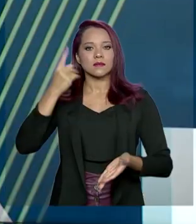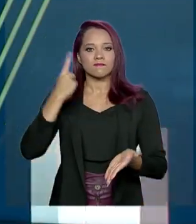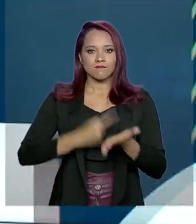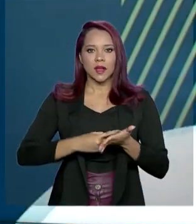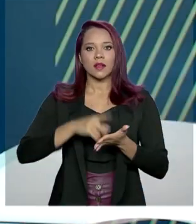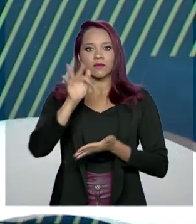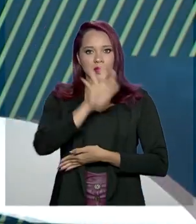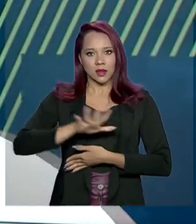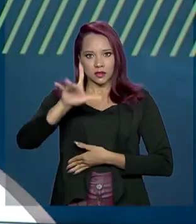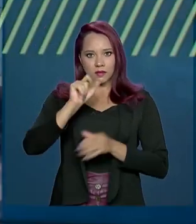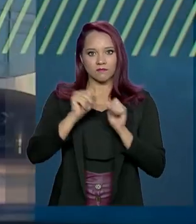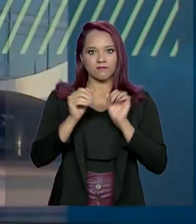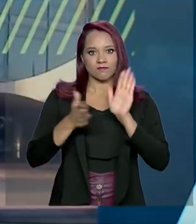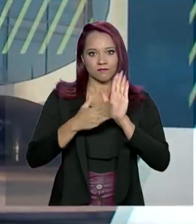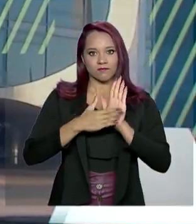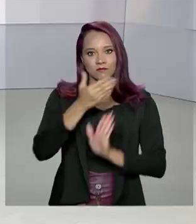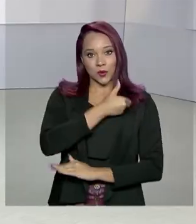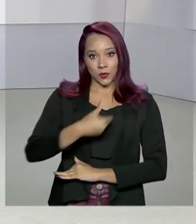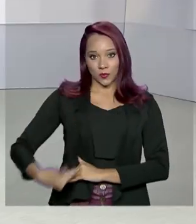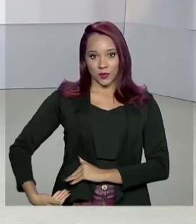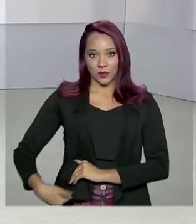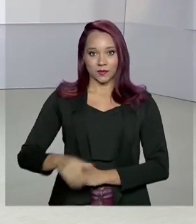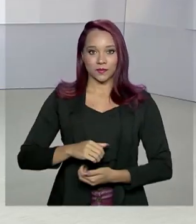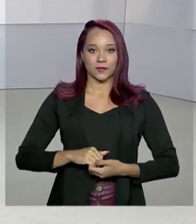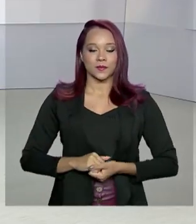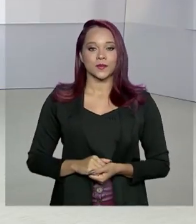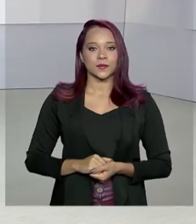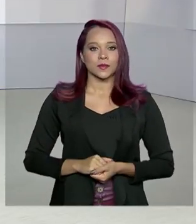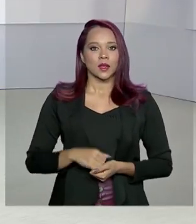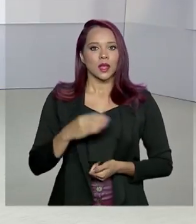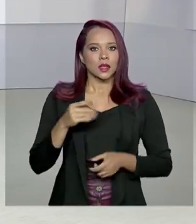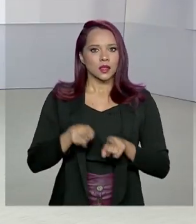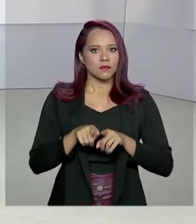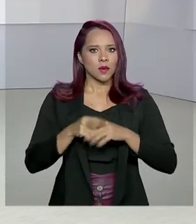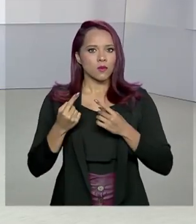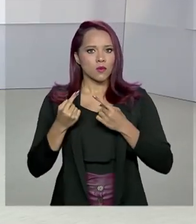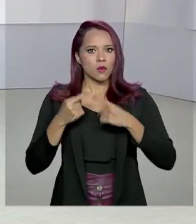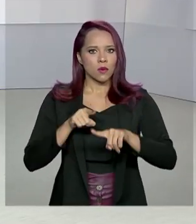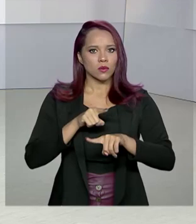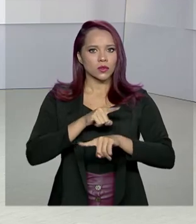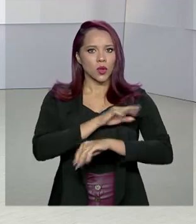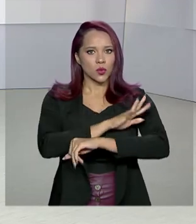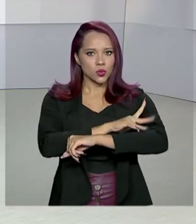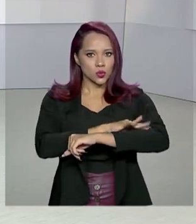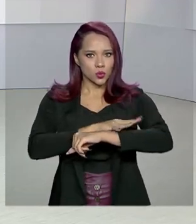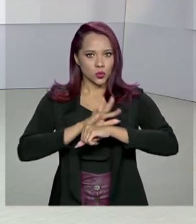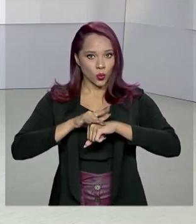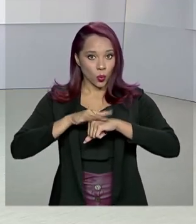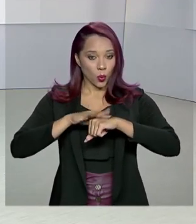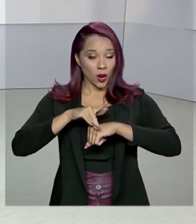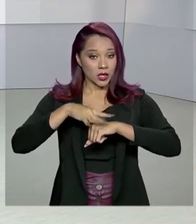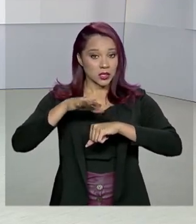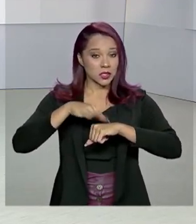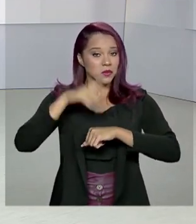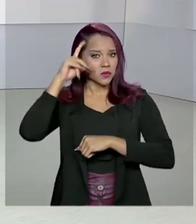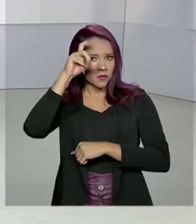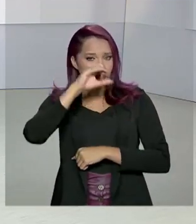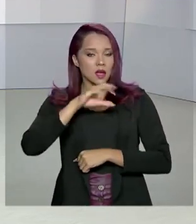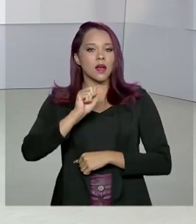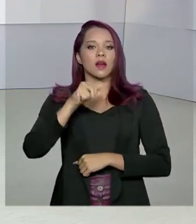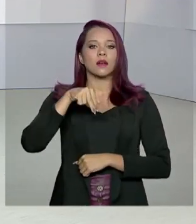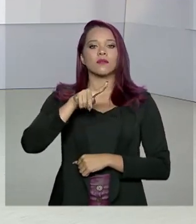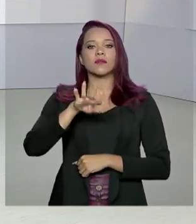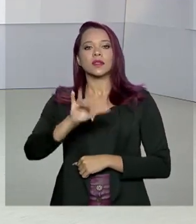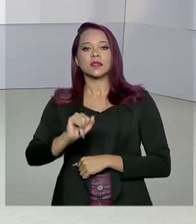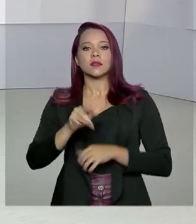proposto pelo Governo Federal. O combate a doenças raras ganhou um reforço neste ano. A Anvisa simplificou